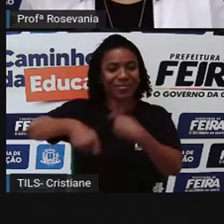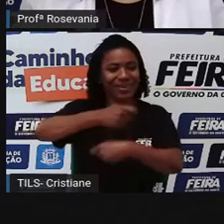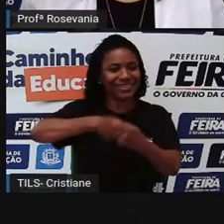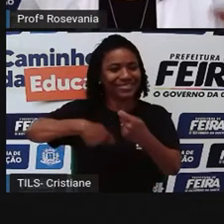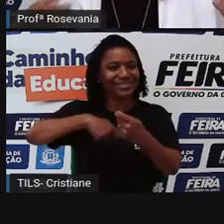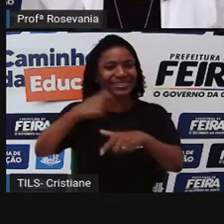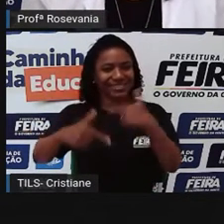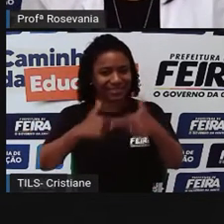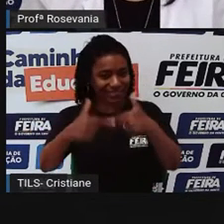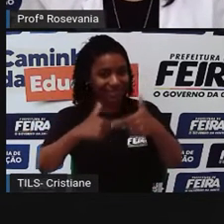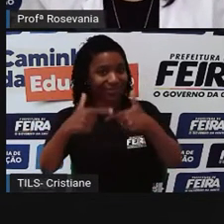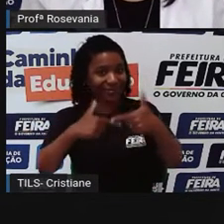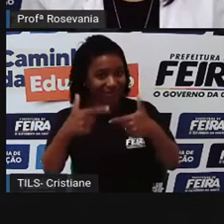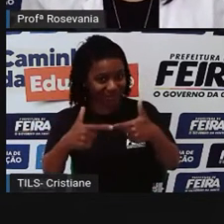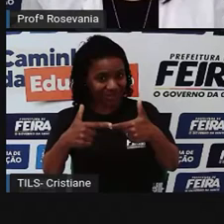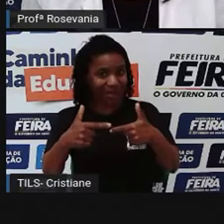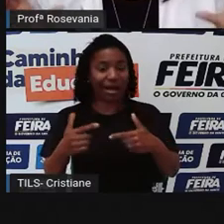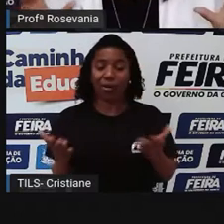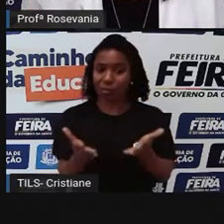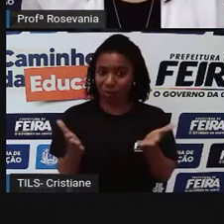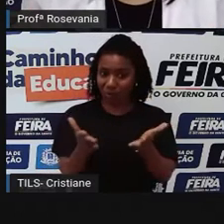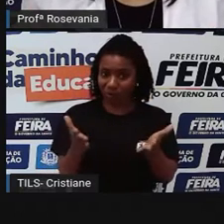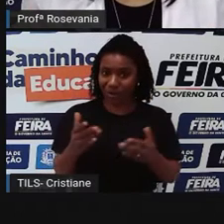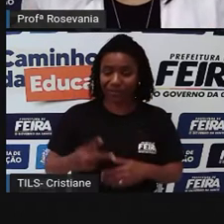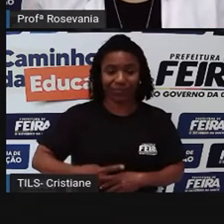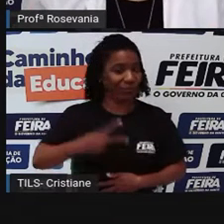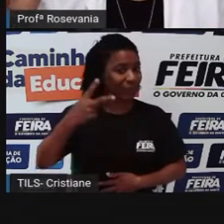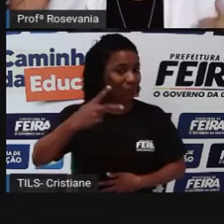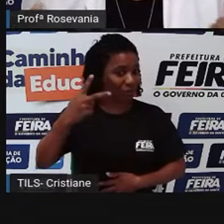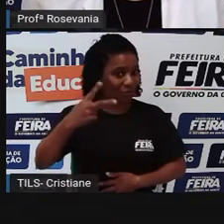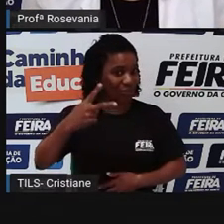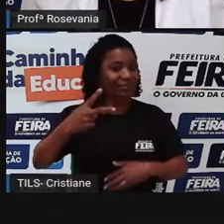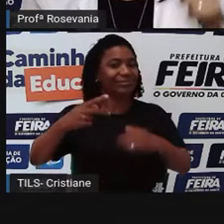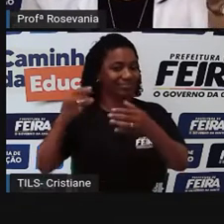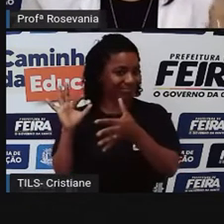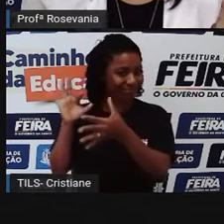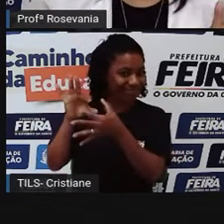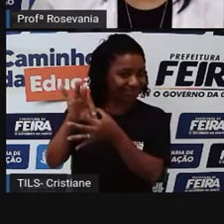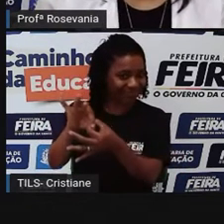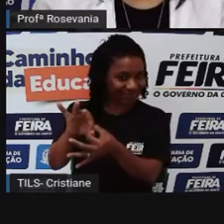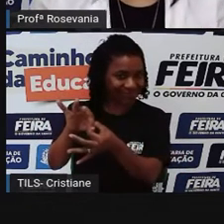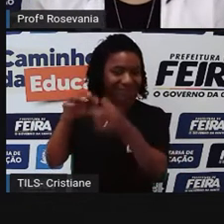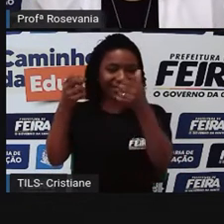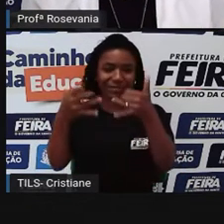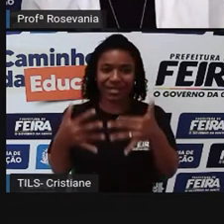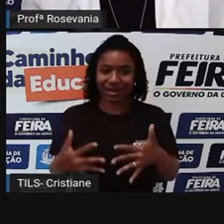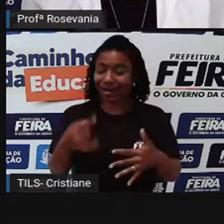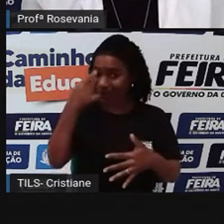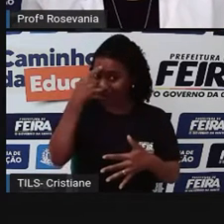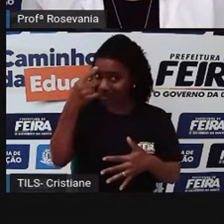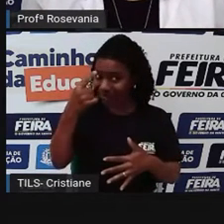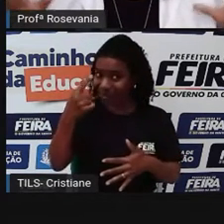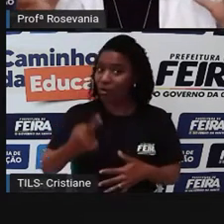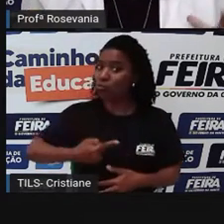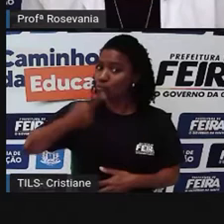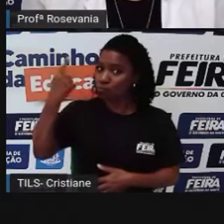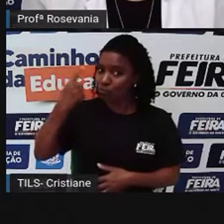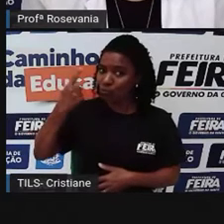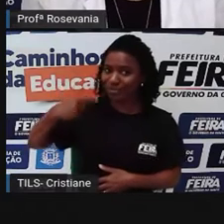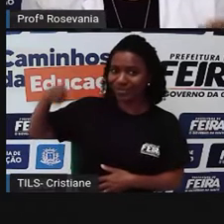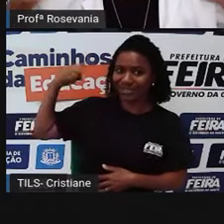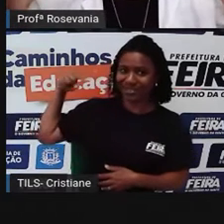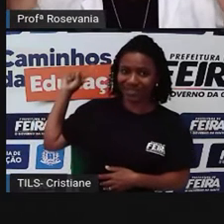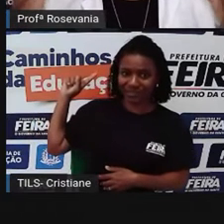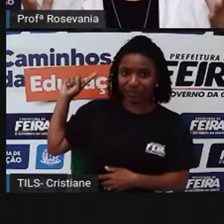serviços. E essa é a parte 2. Na parte 1, para quem não assistiu, corre lá no canal para poder assistir. Na